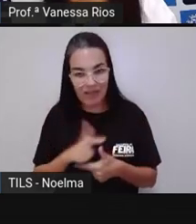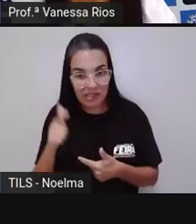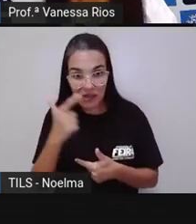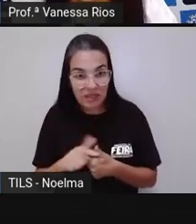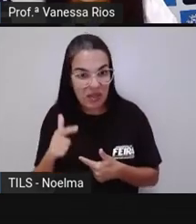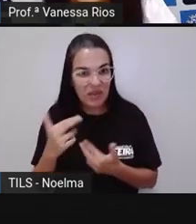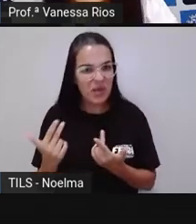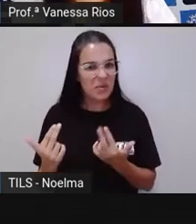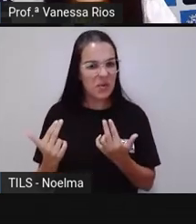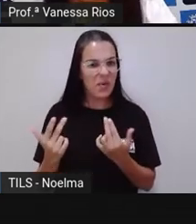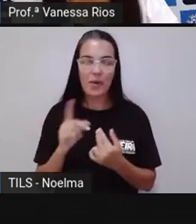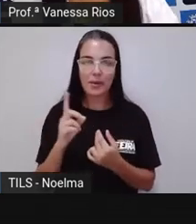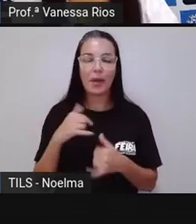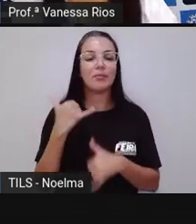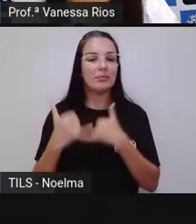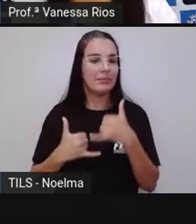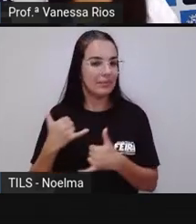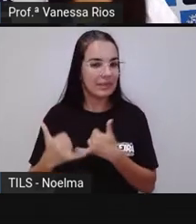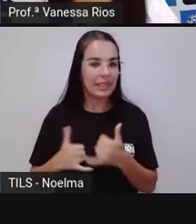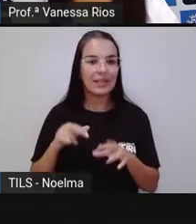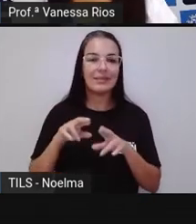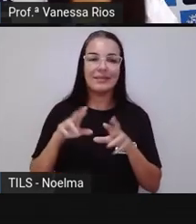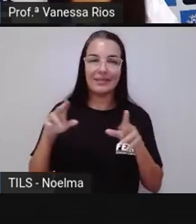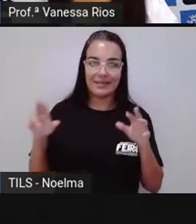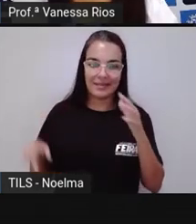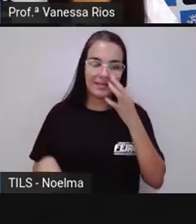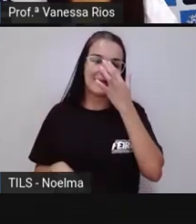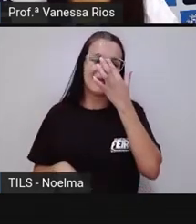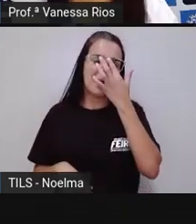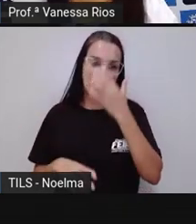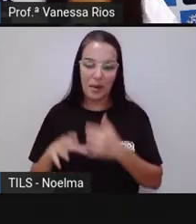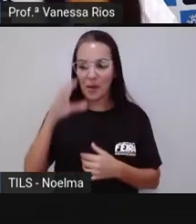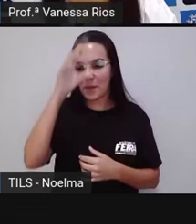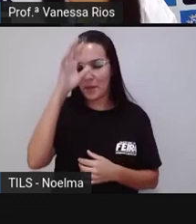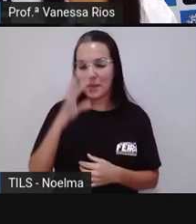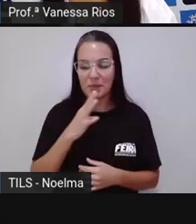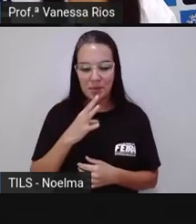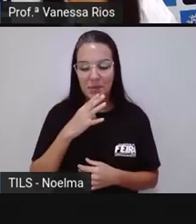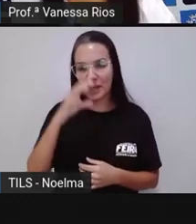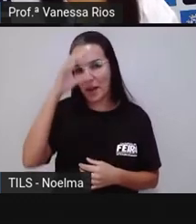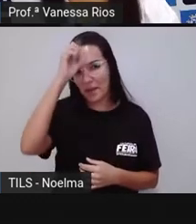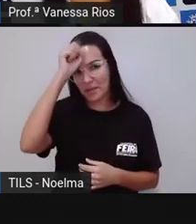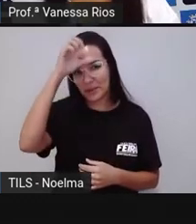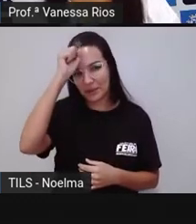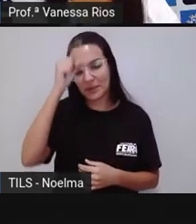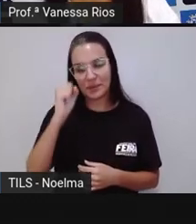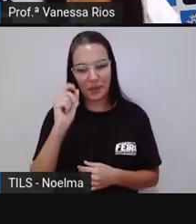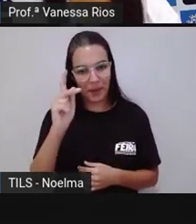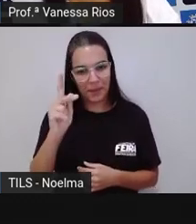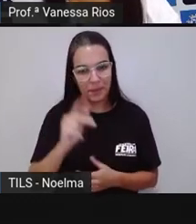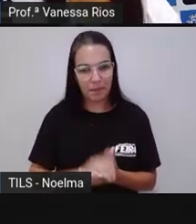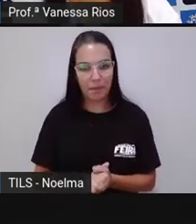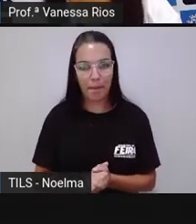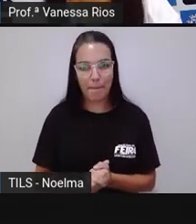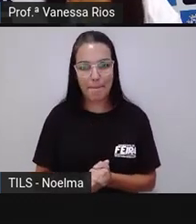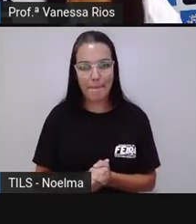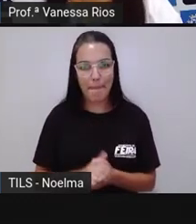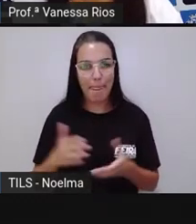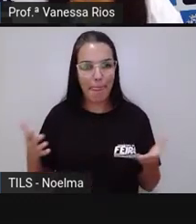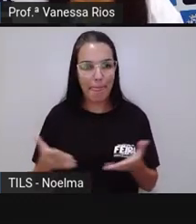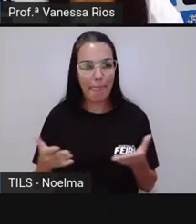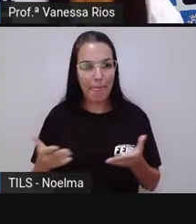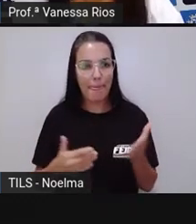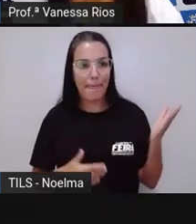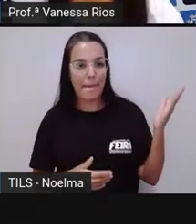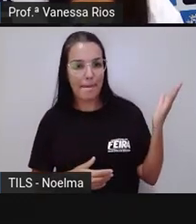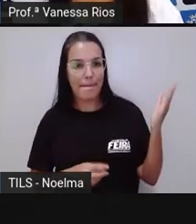exponham, né? E brinquem com os conhecimentos aprendidos nas aulas. Mas de forma diferente. Então aí através desse